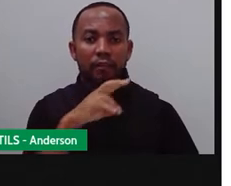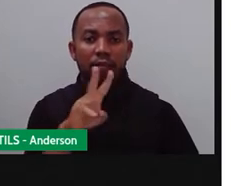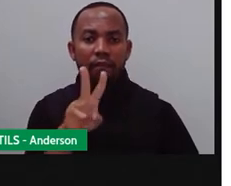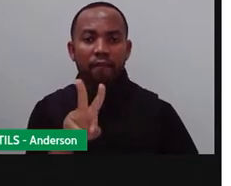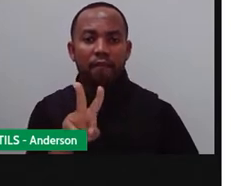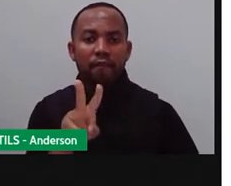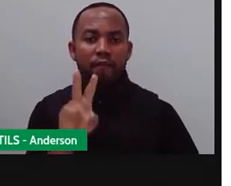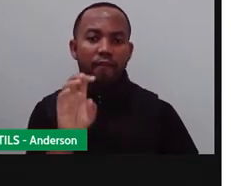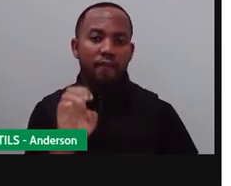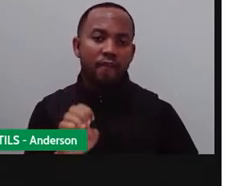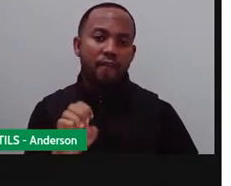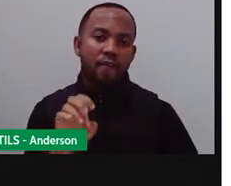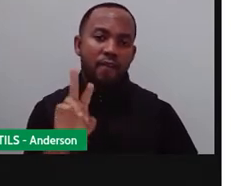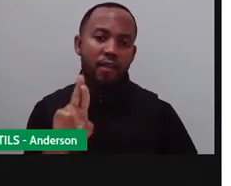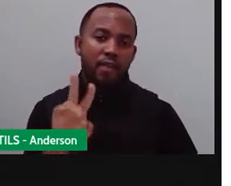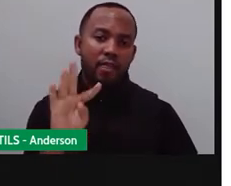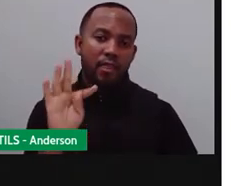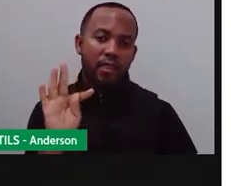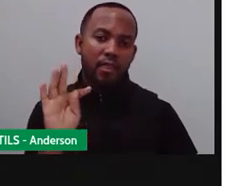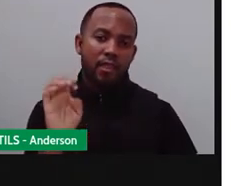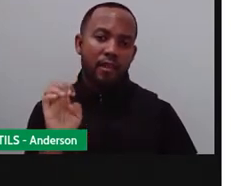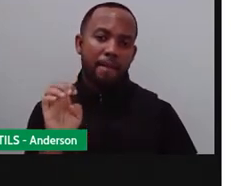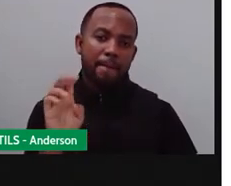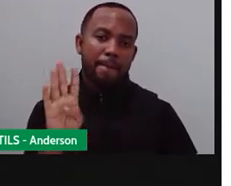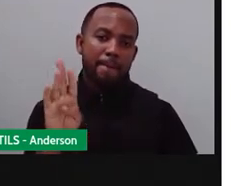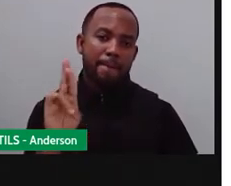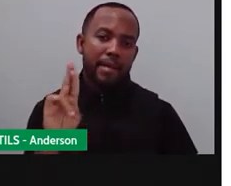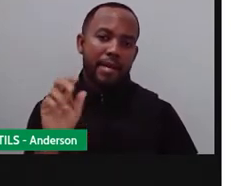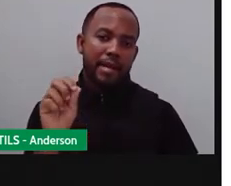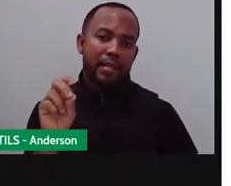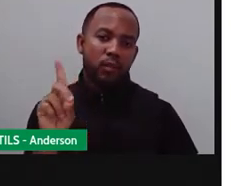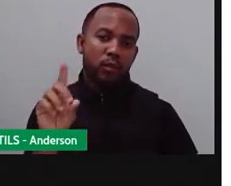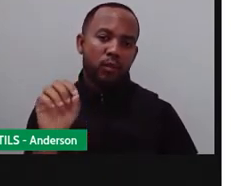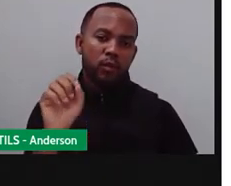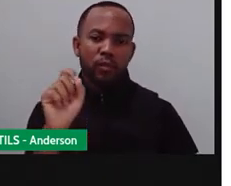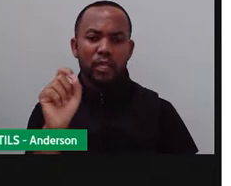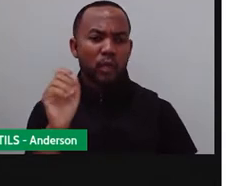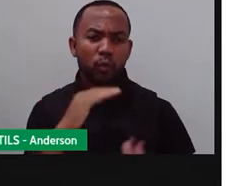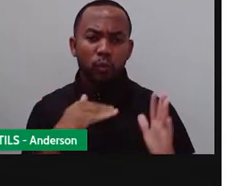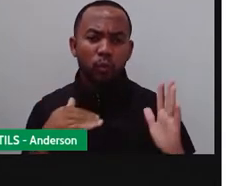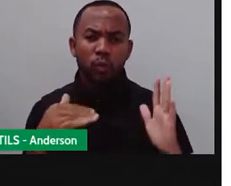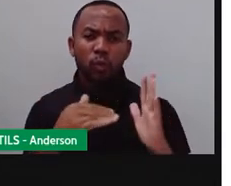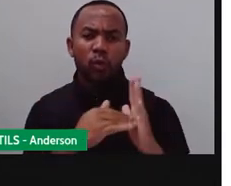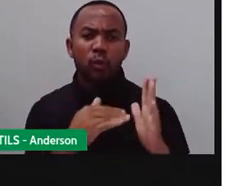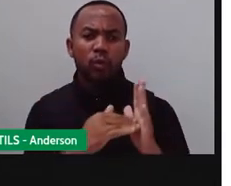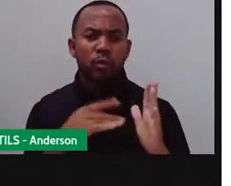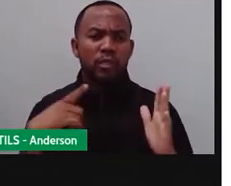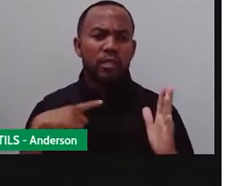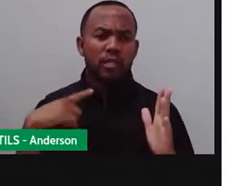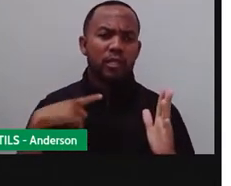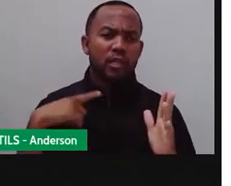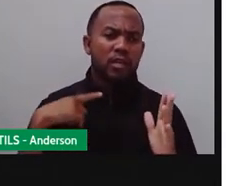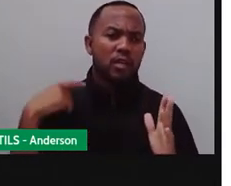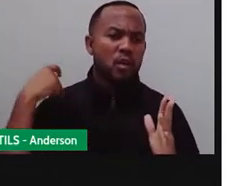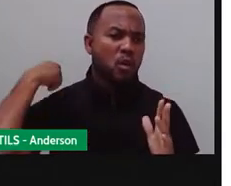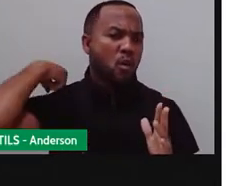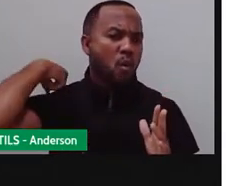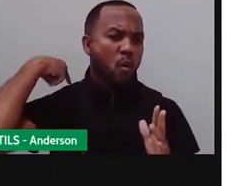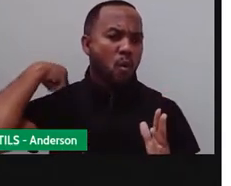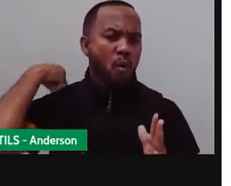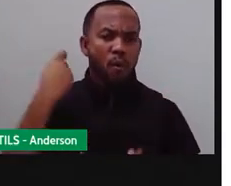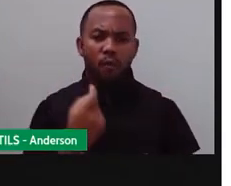Bom, animais vertebrados são todos aqueles caracterizados pela presença de quê? Da medula espinhal e uma coluna